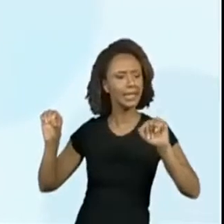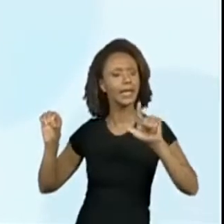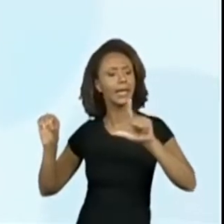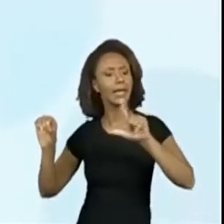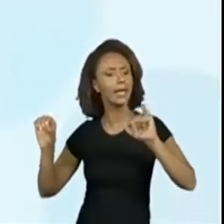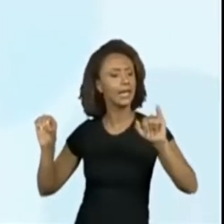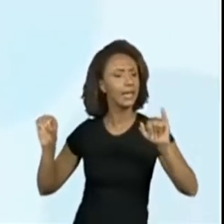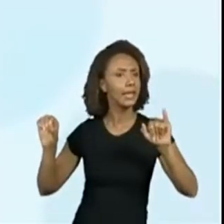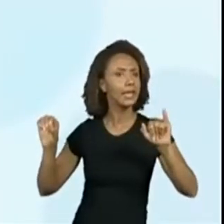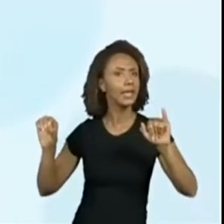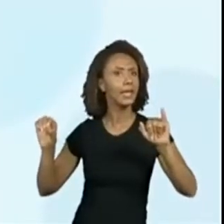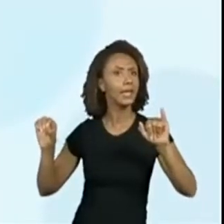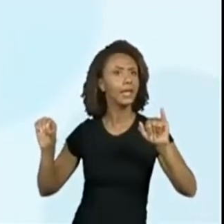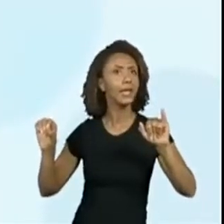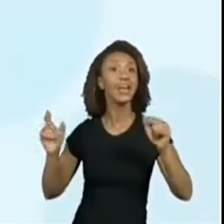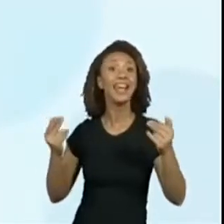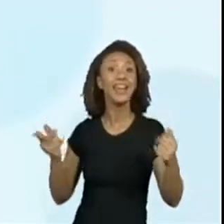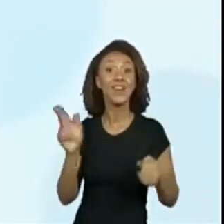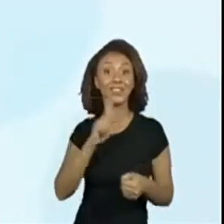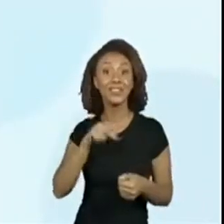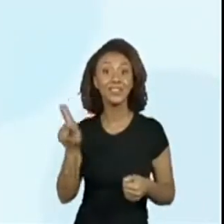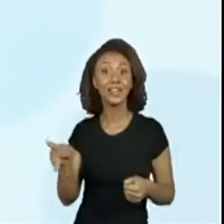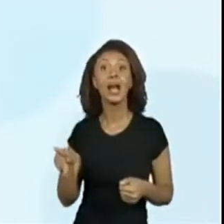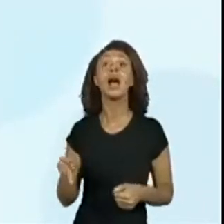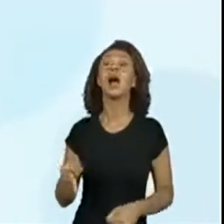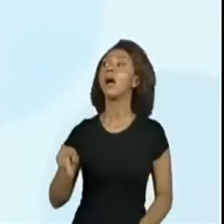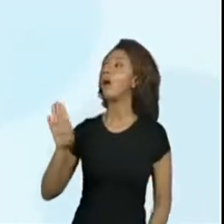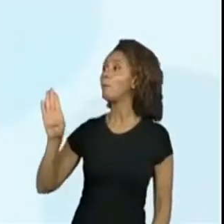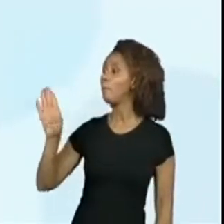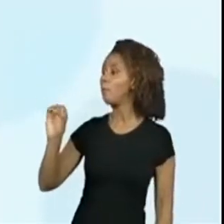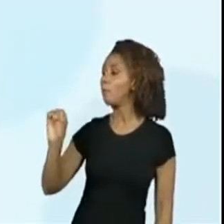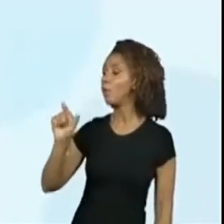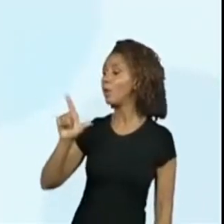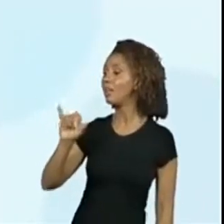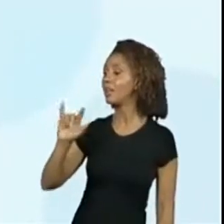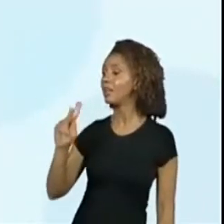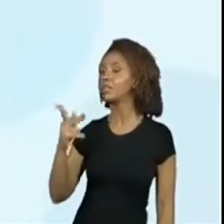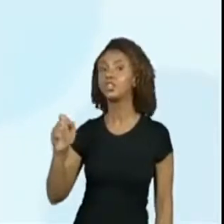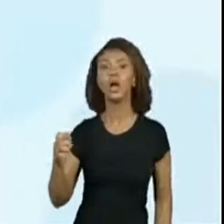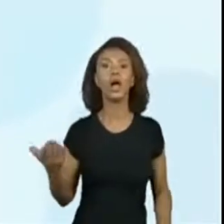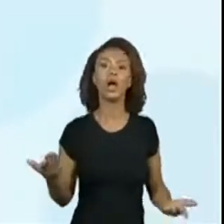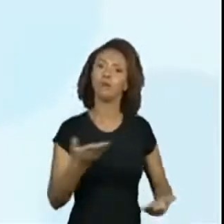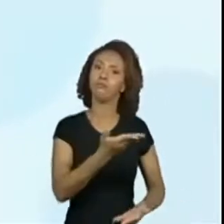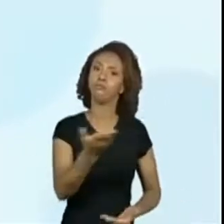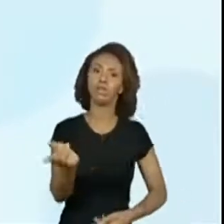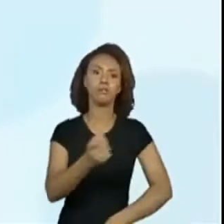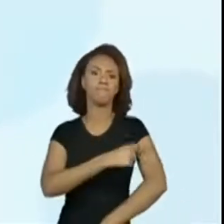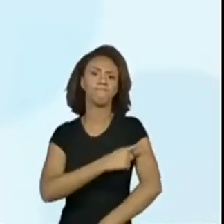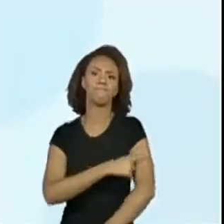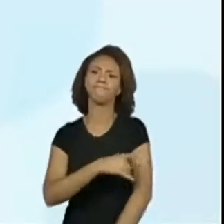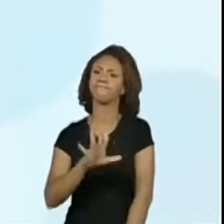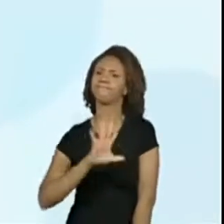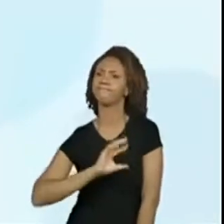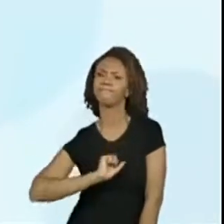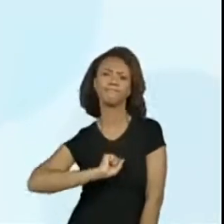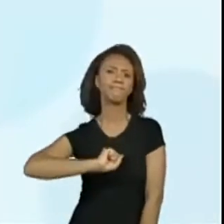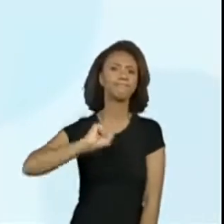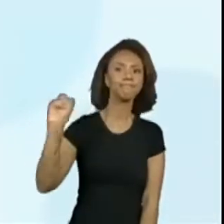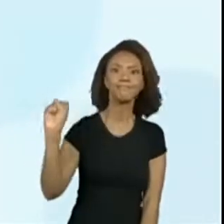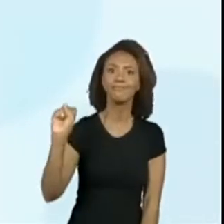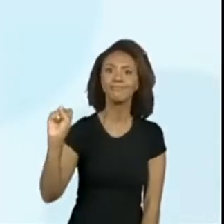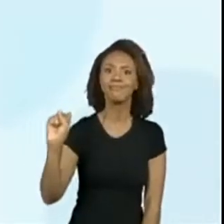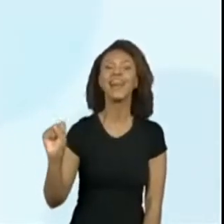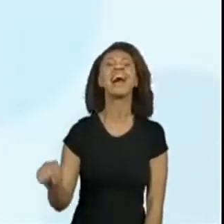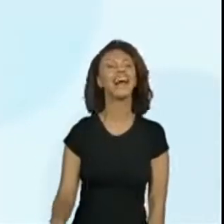Aline. Boliche. Professora Vivi, essa turma do primeiro ano está arrasando. Não